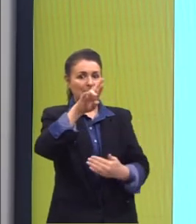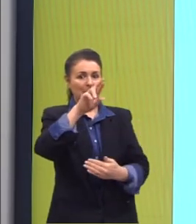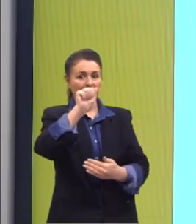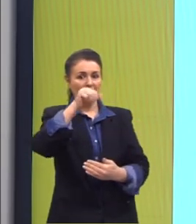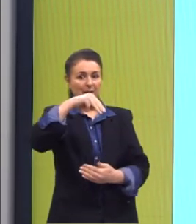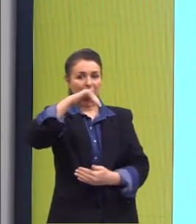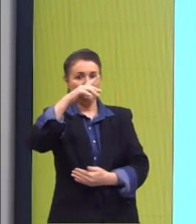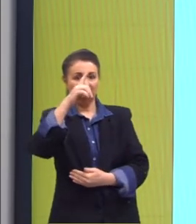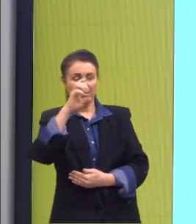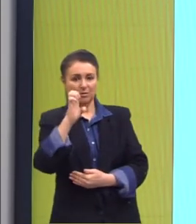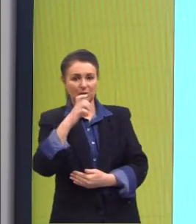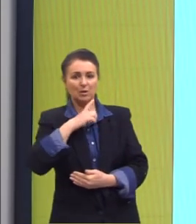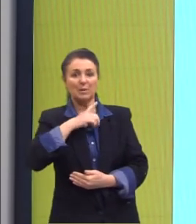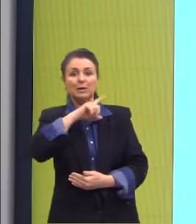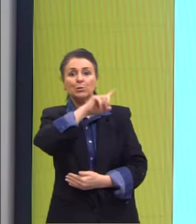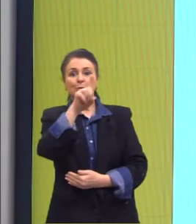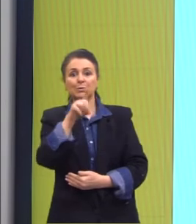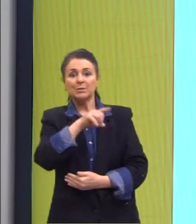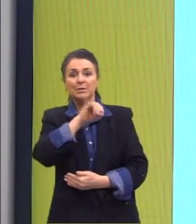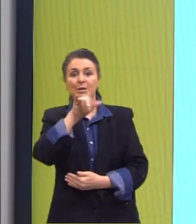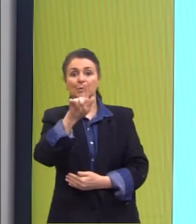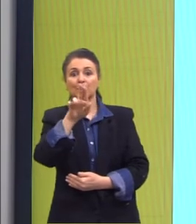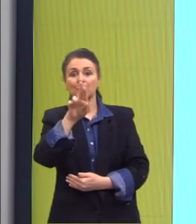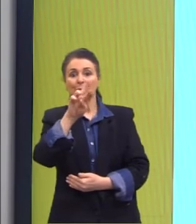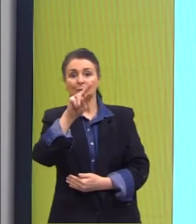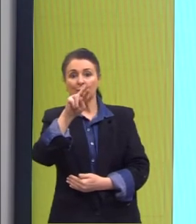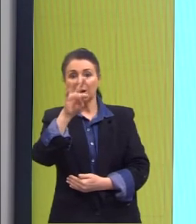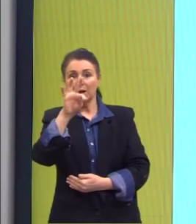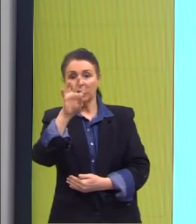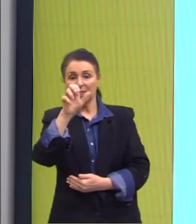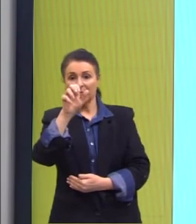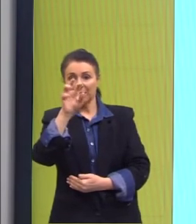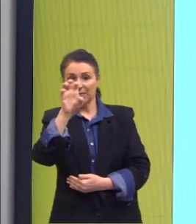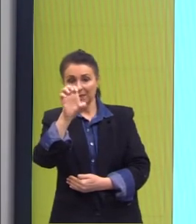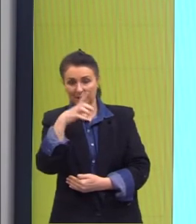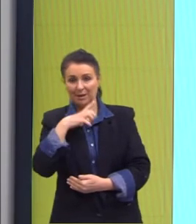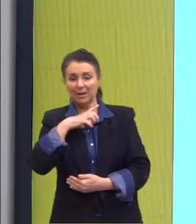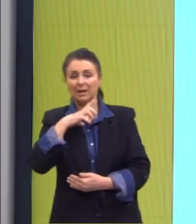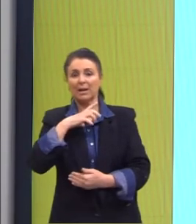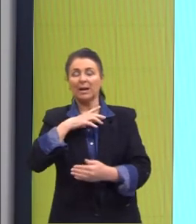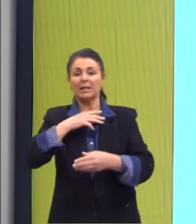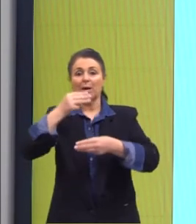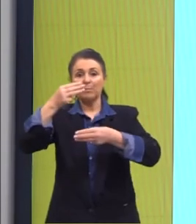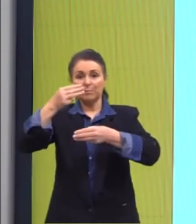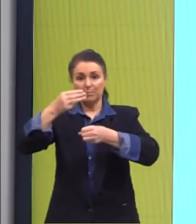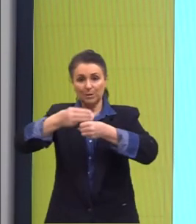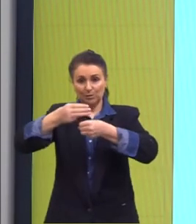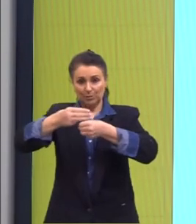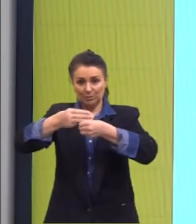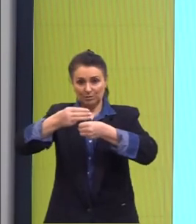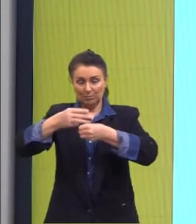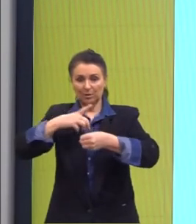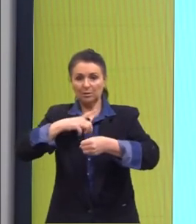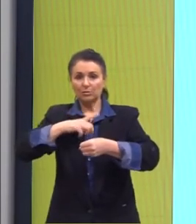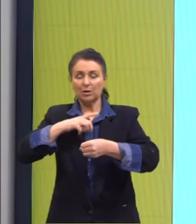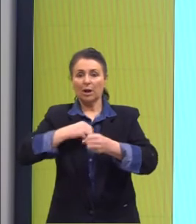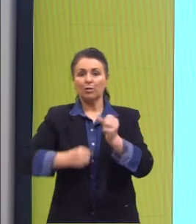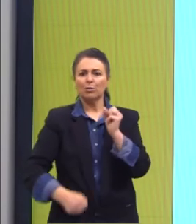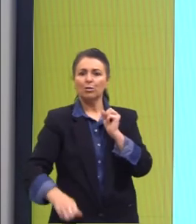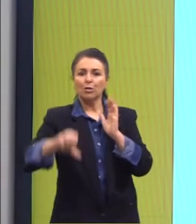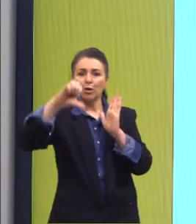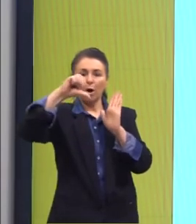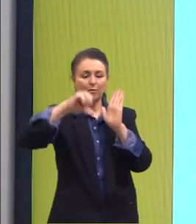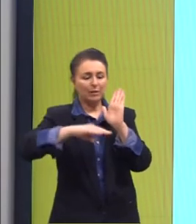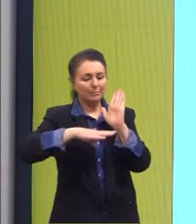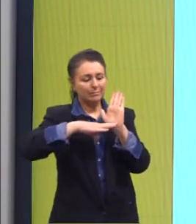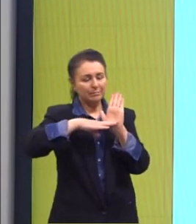lembra muito o Zigurati, lá da Mesopotâmia. Essa pirâmide aqui, em especial, ela tem nove níveis e